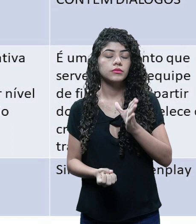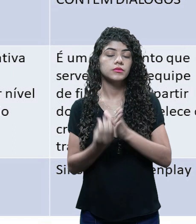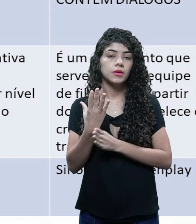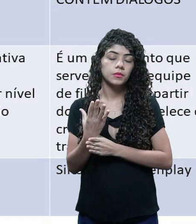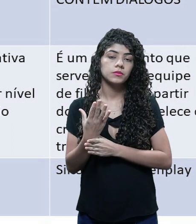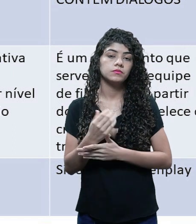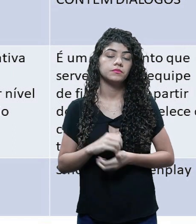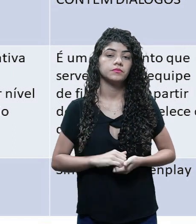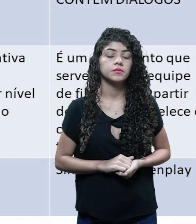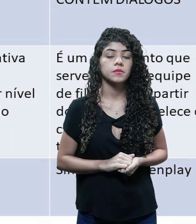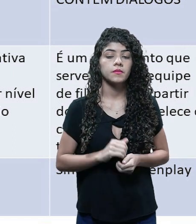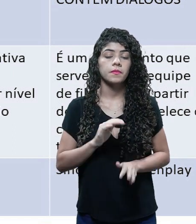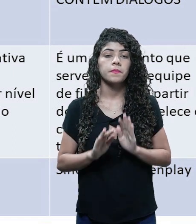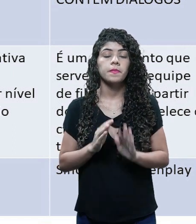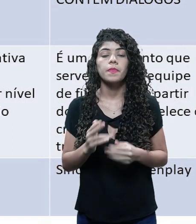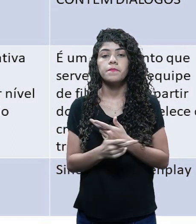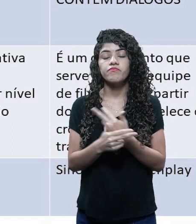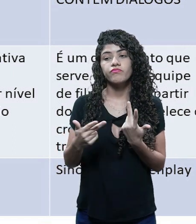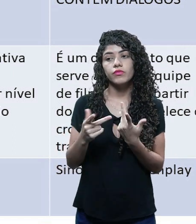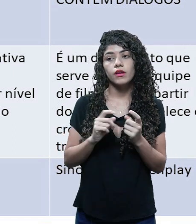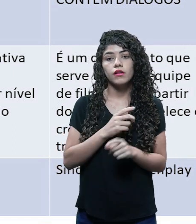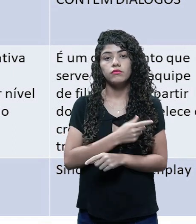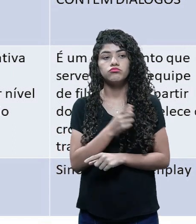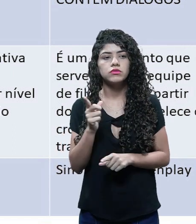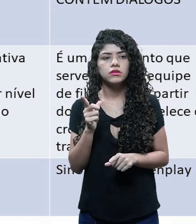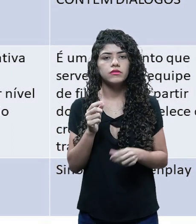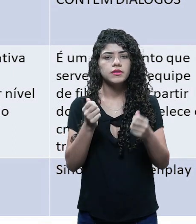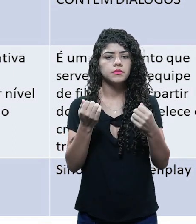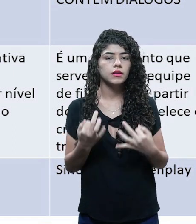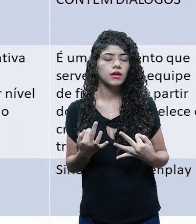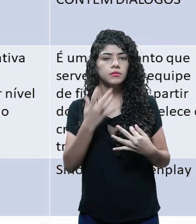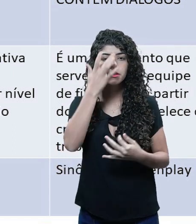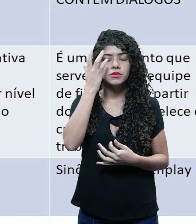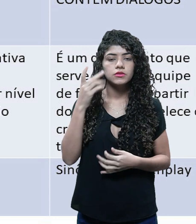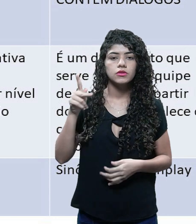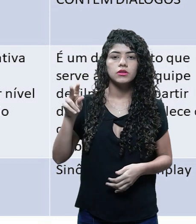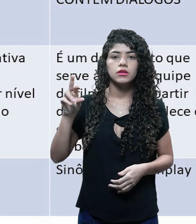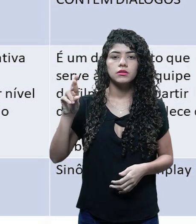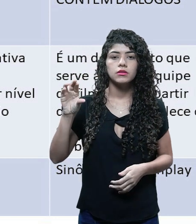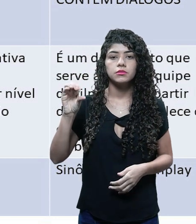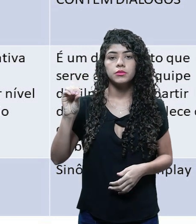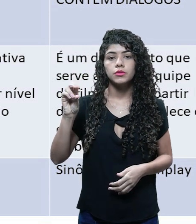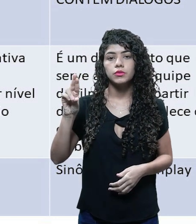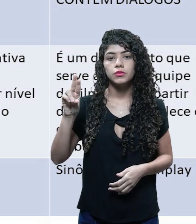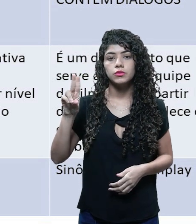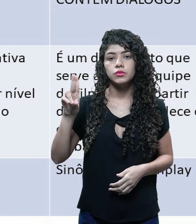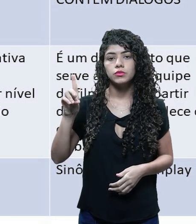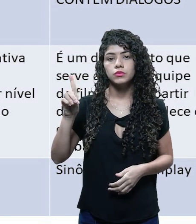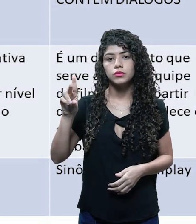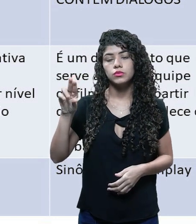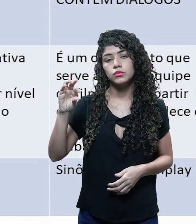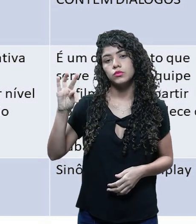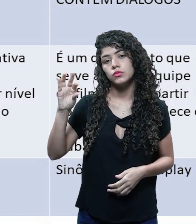mercadológica. Muitas vezes você vai falar sobre um produtor, vai falar sobre o seu projeto para um